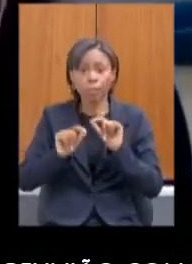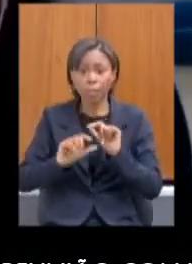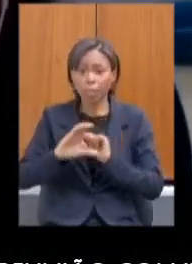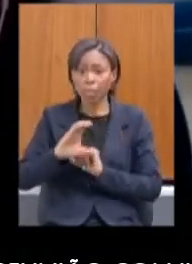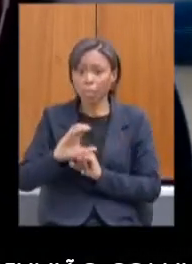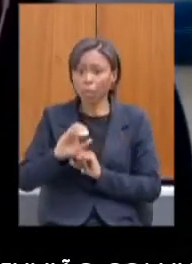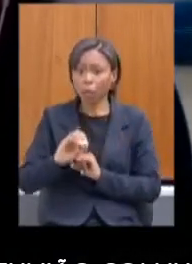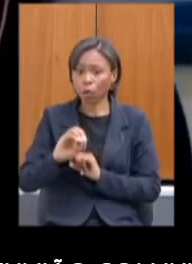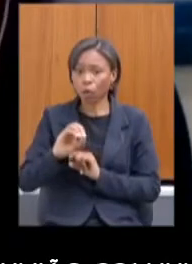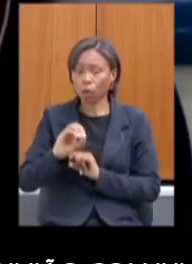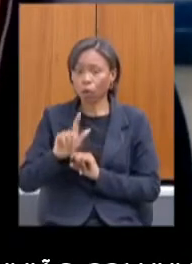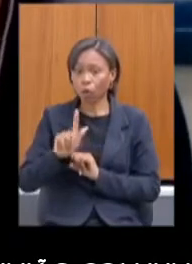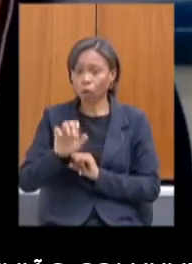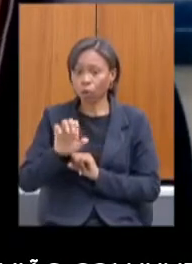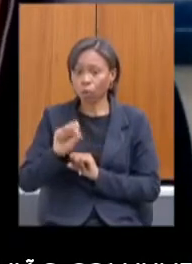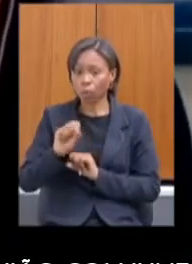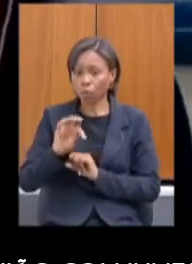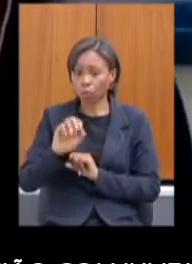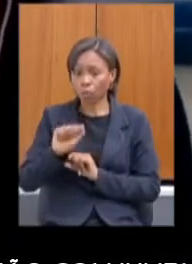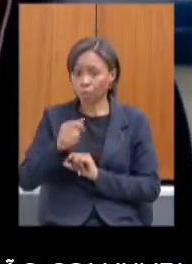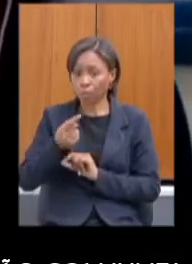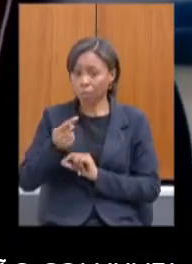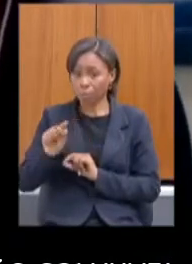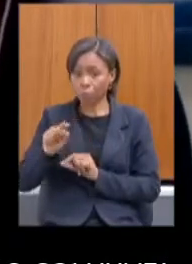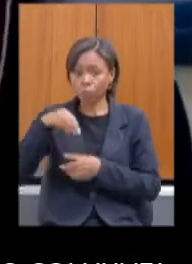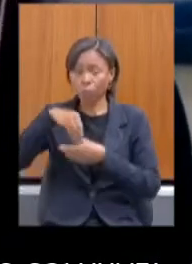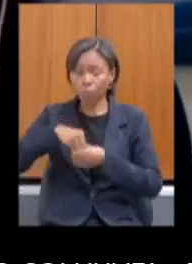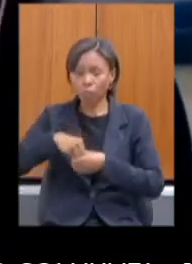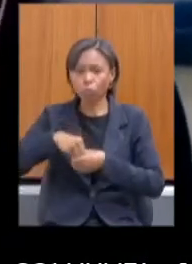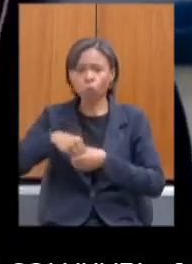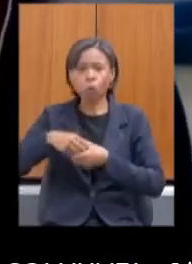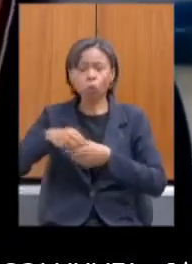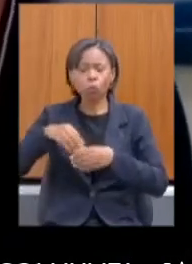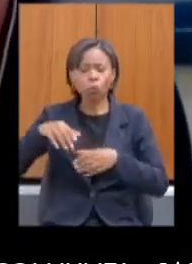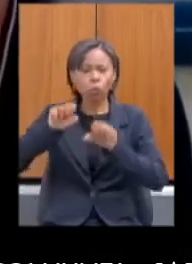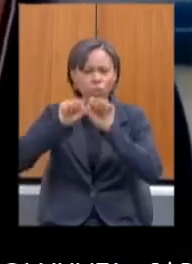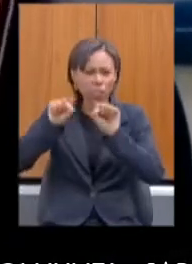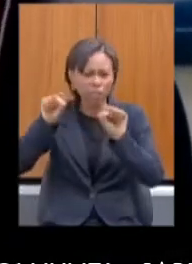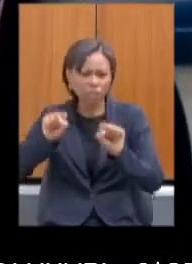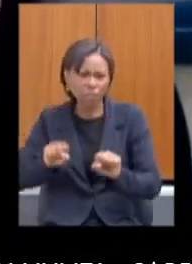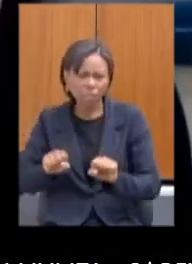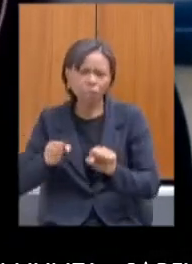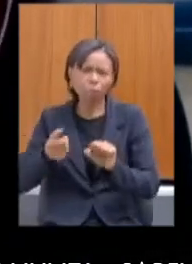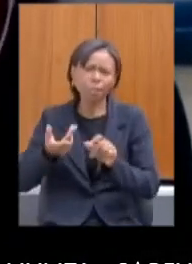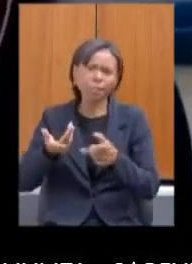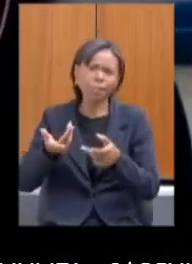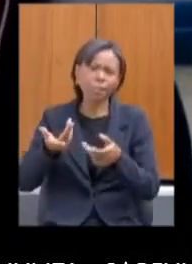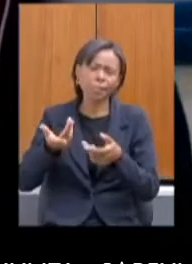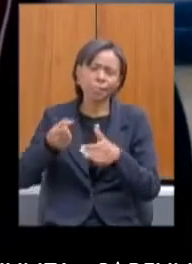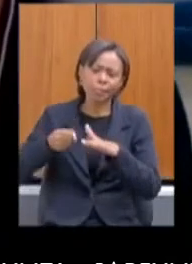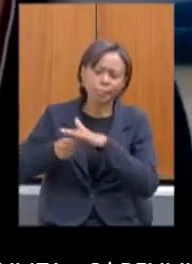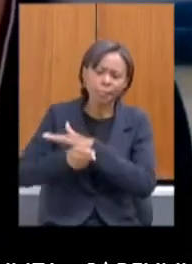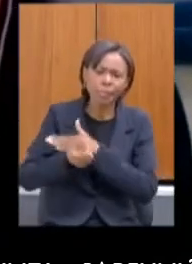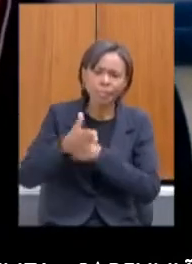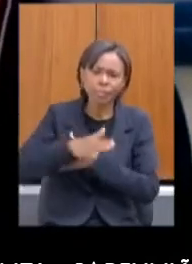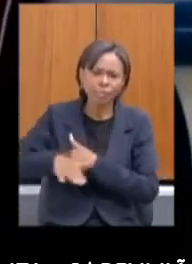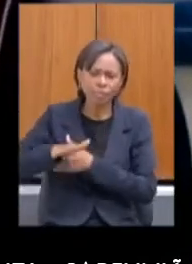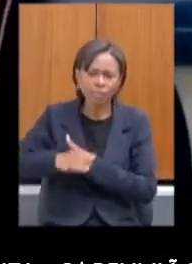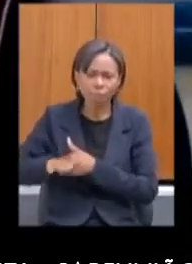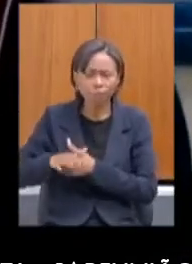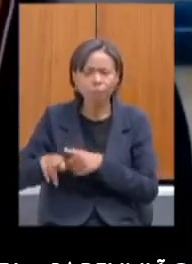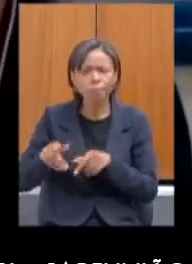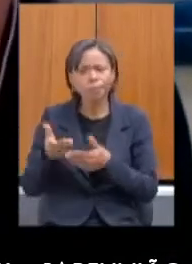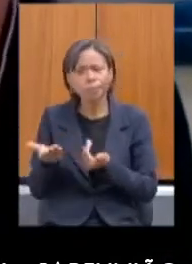sócio-educativas de internação e também questionamentos sobre possíveis violações de direitos humanos, inclusive